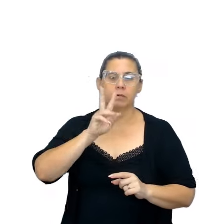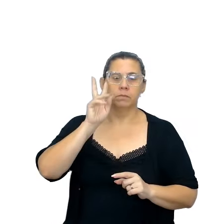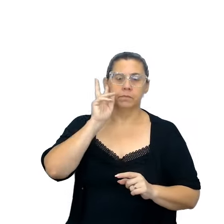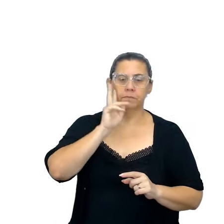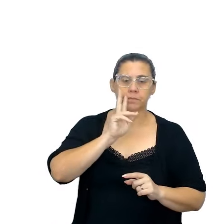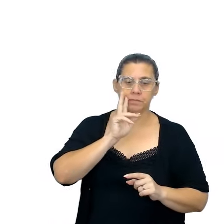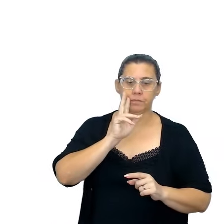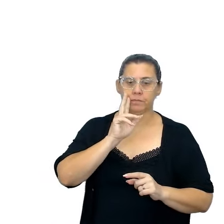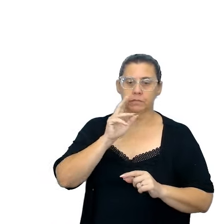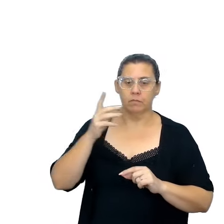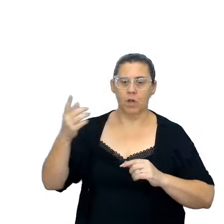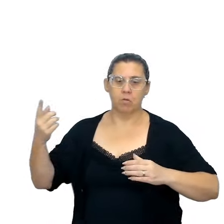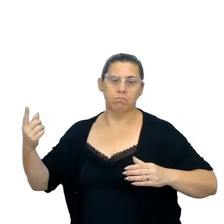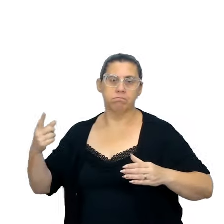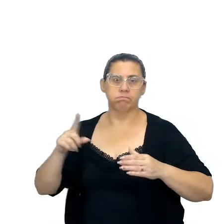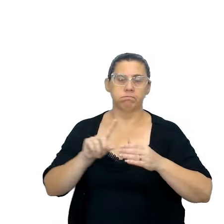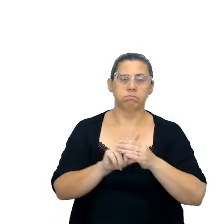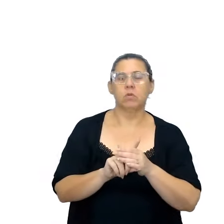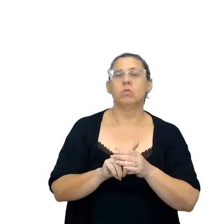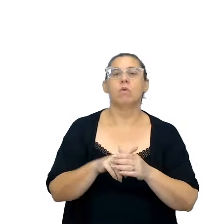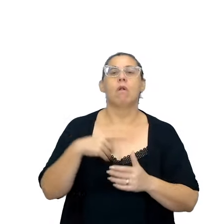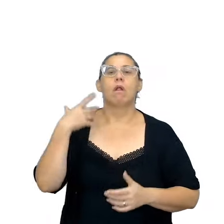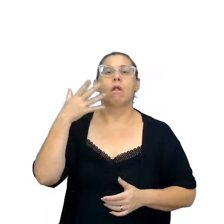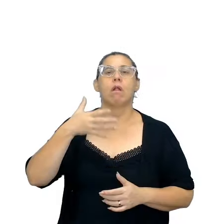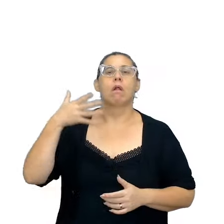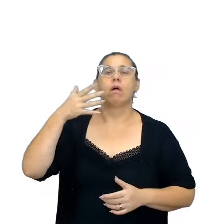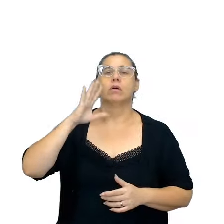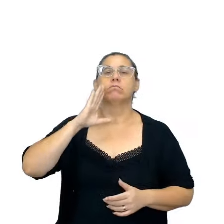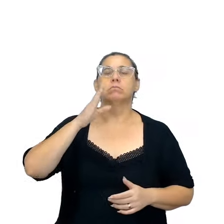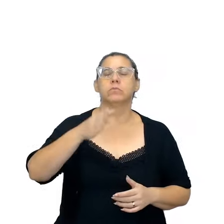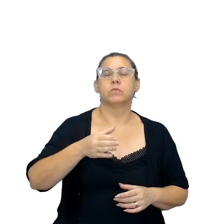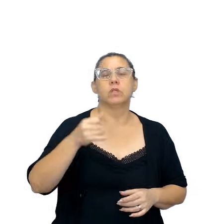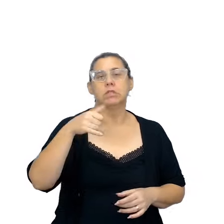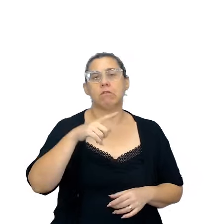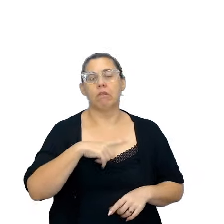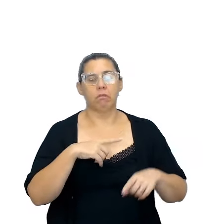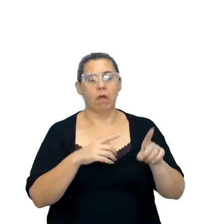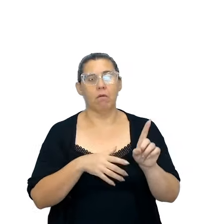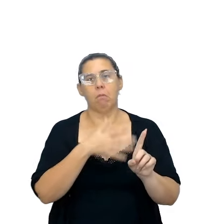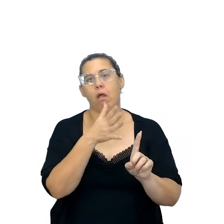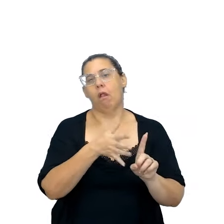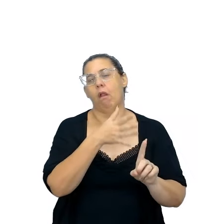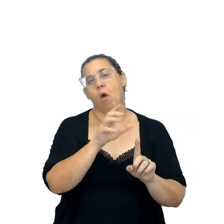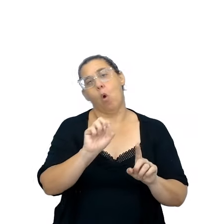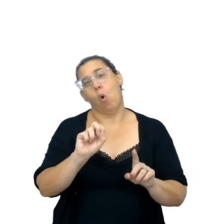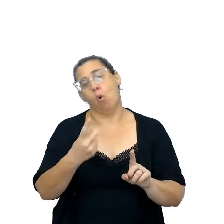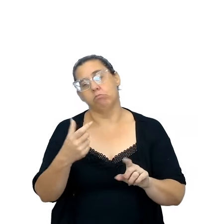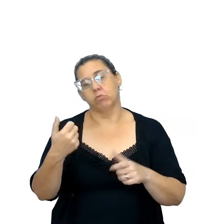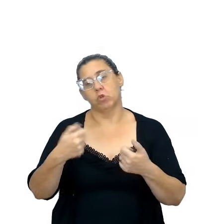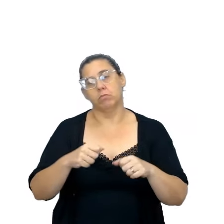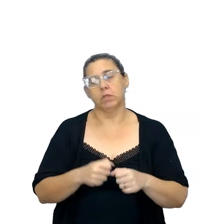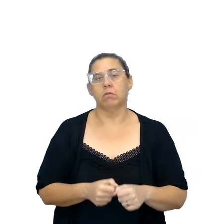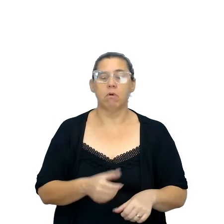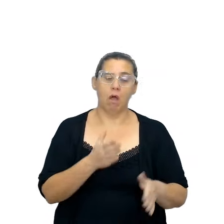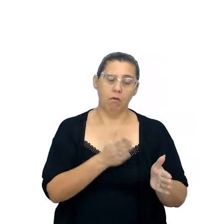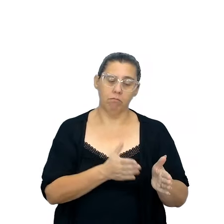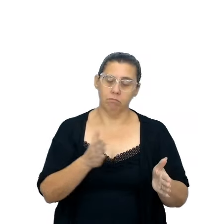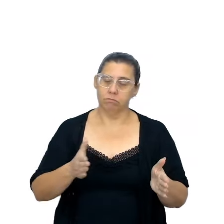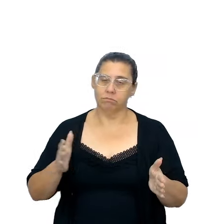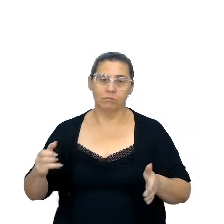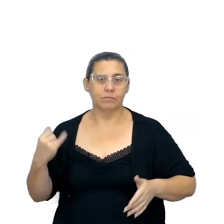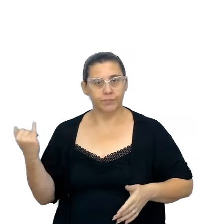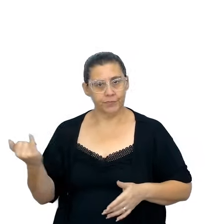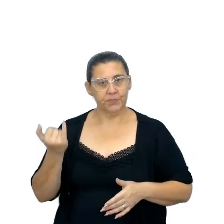inserção, né, do discurso direto do tipo do narrador, então, são etapas extremamente importantes para serem